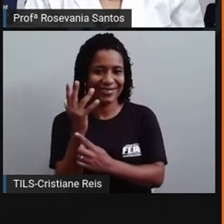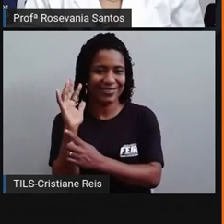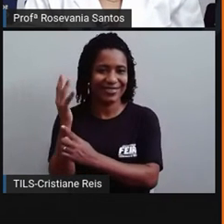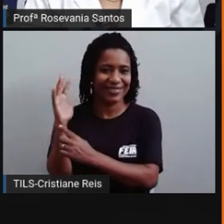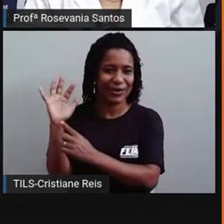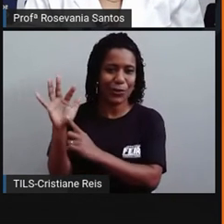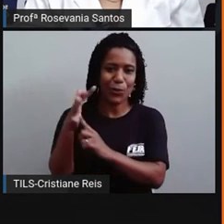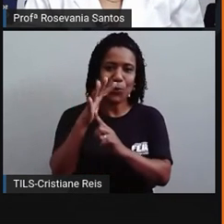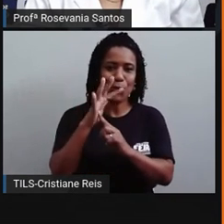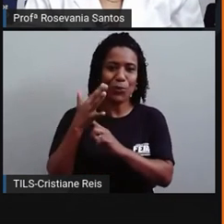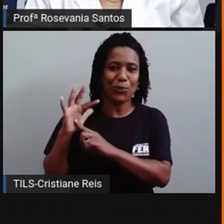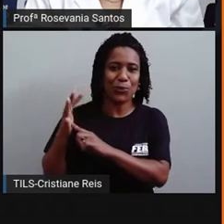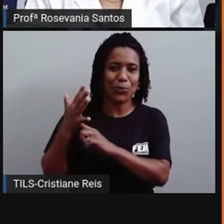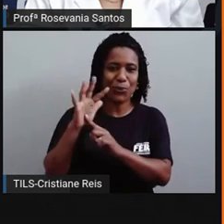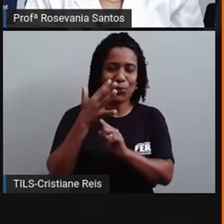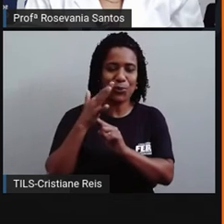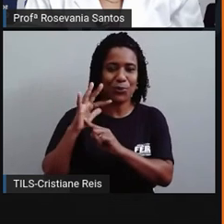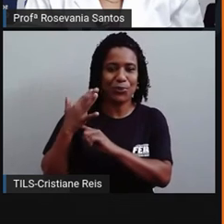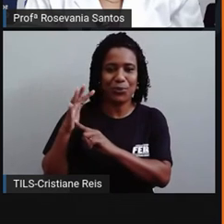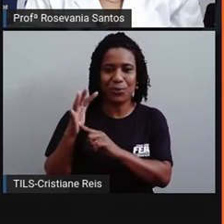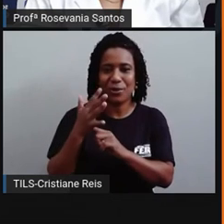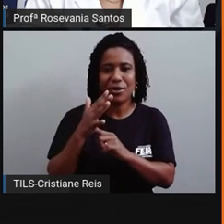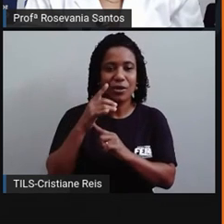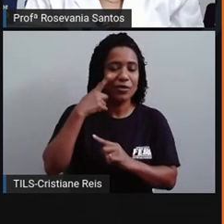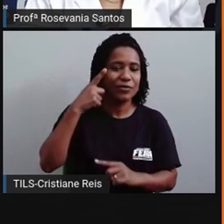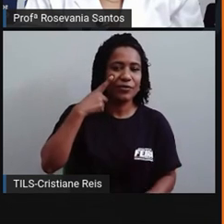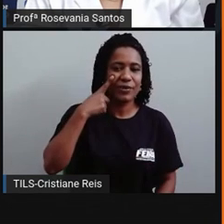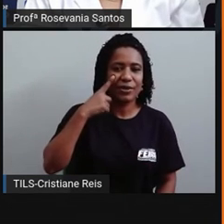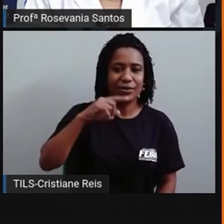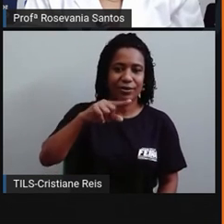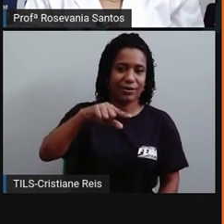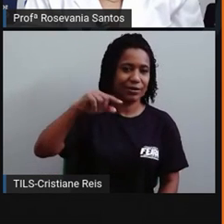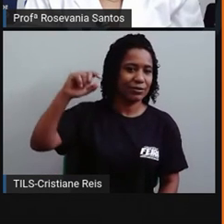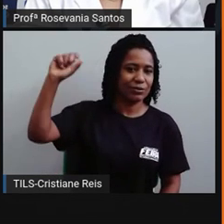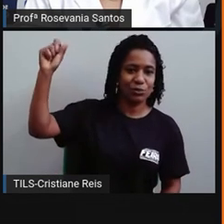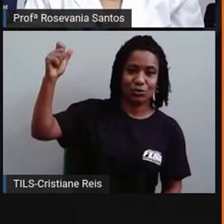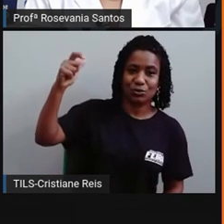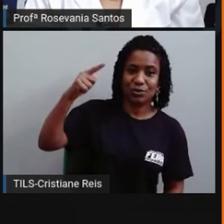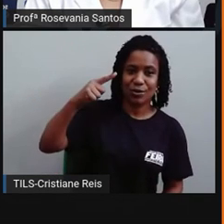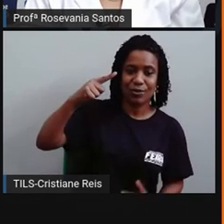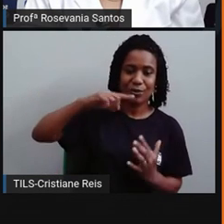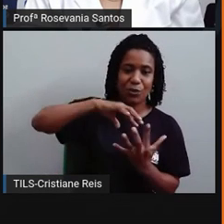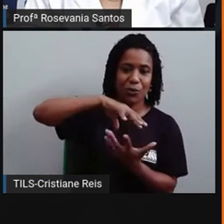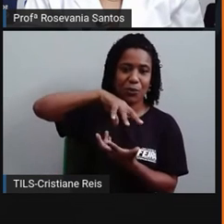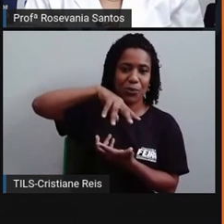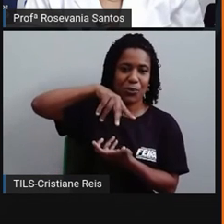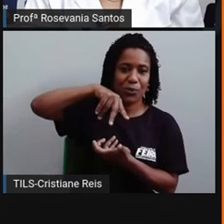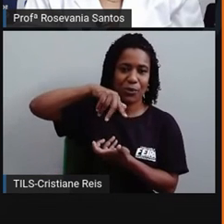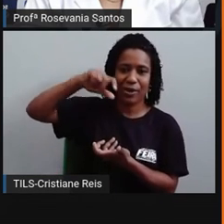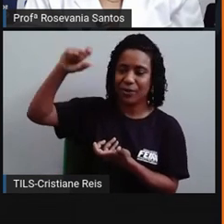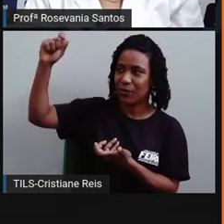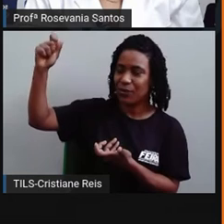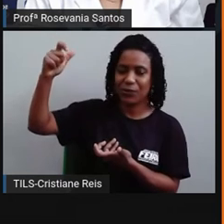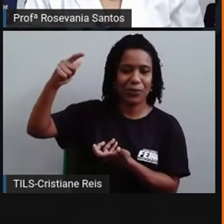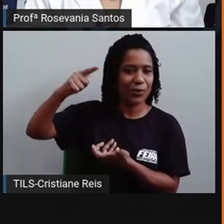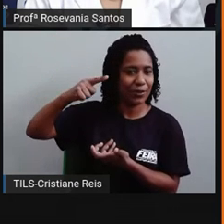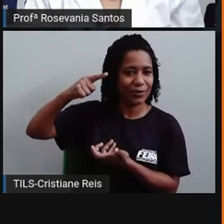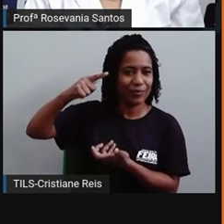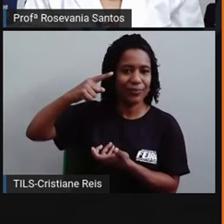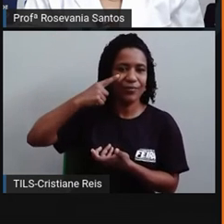Eu percebo que eu tenho iluminação igual. Olha a gente vendo aqui de frente porque aqui, ó, então, o período de noite